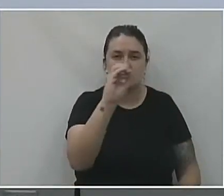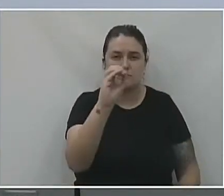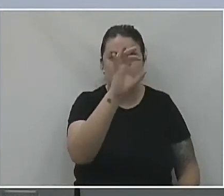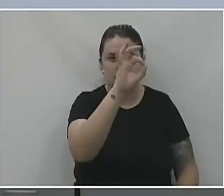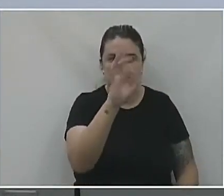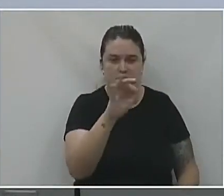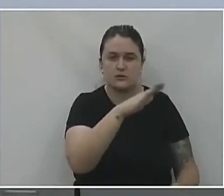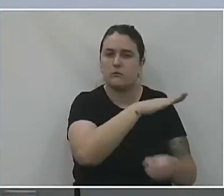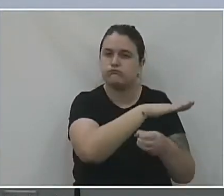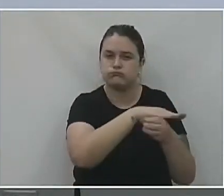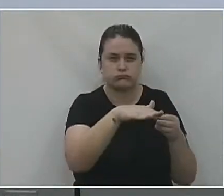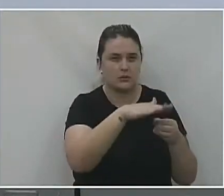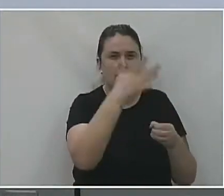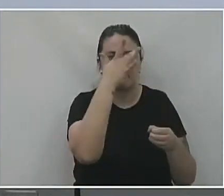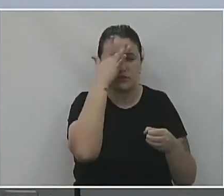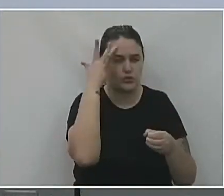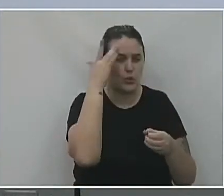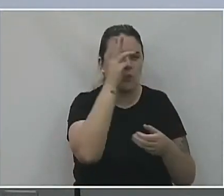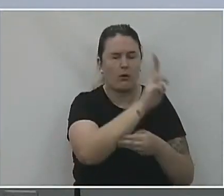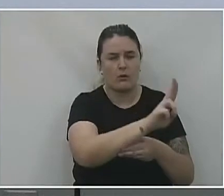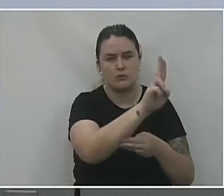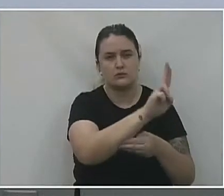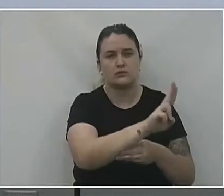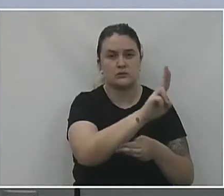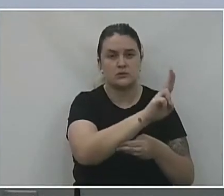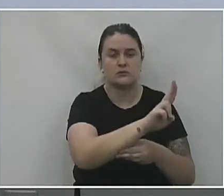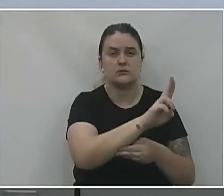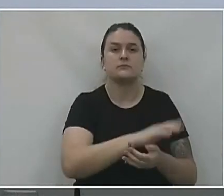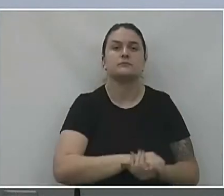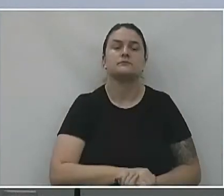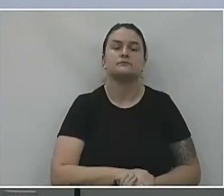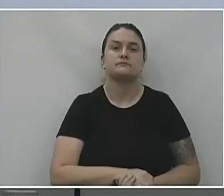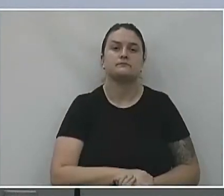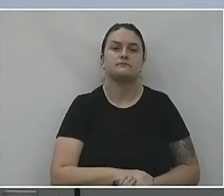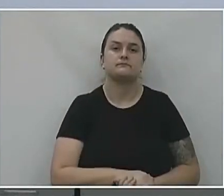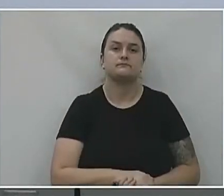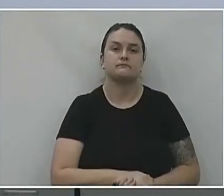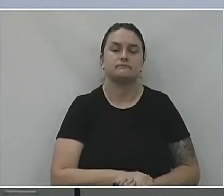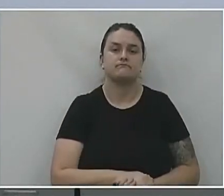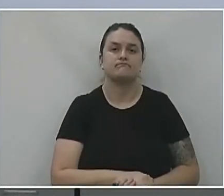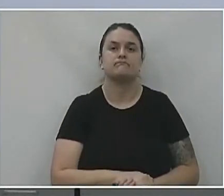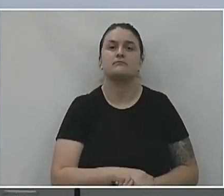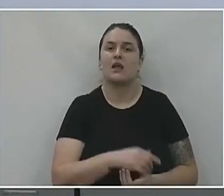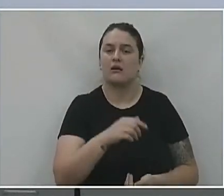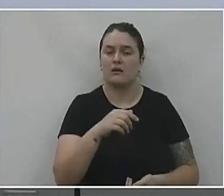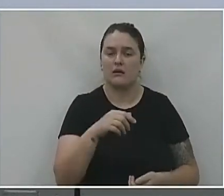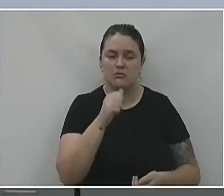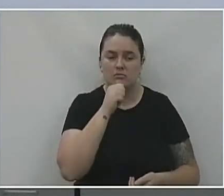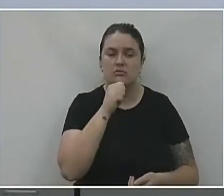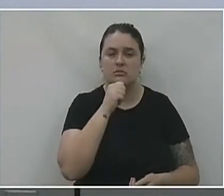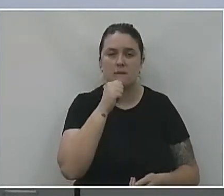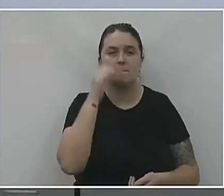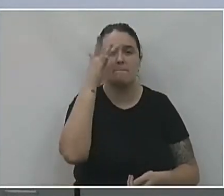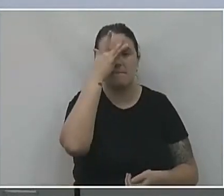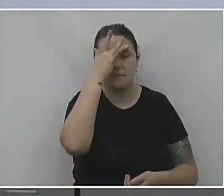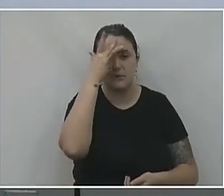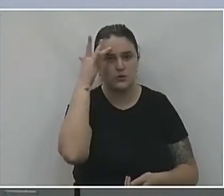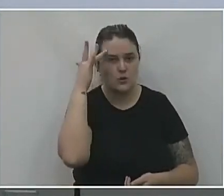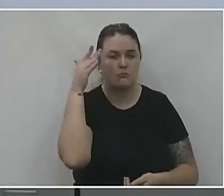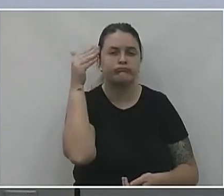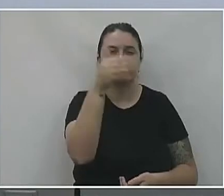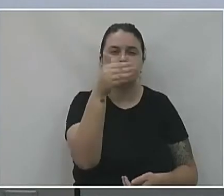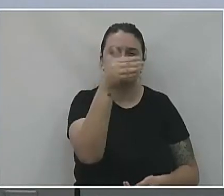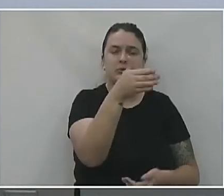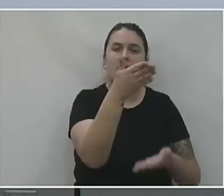leitos, mesmo tendo aqueles 16 leitos dos quais eu comentei antes. Então, é uma demanda muito grande de pacientes, de